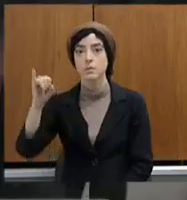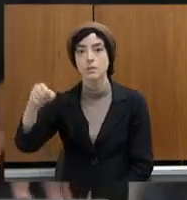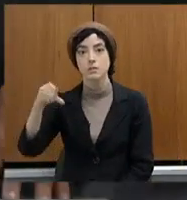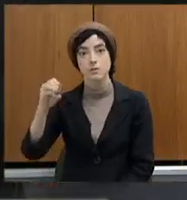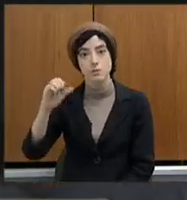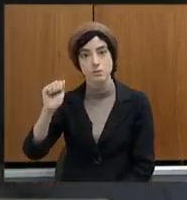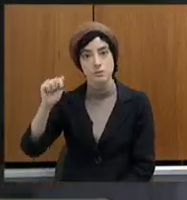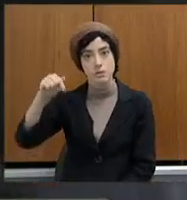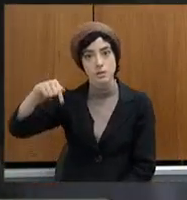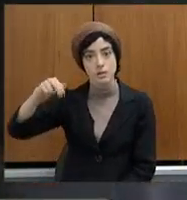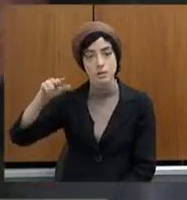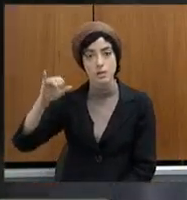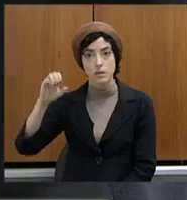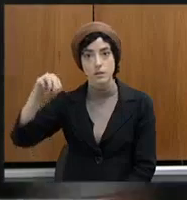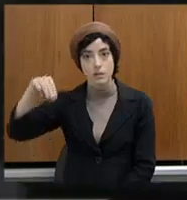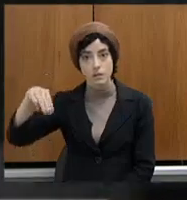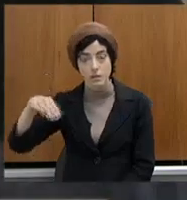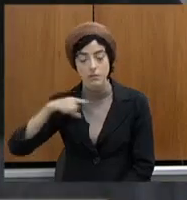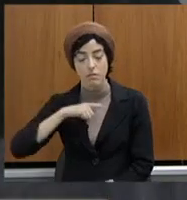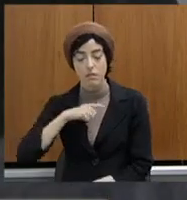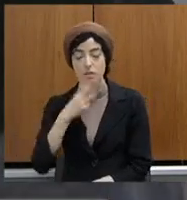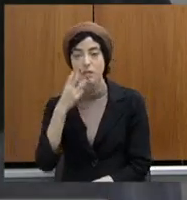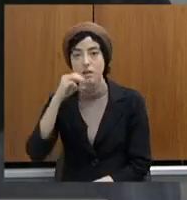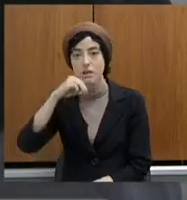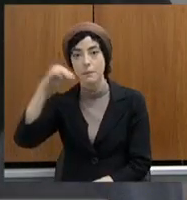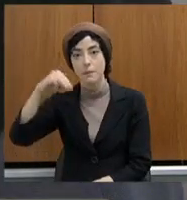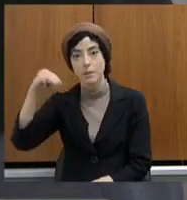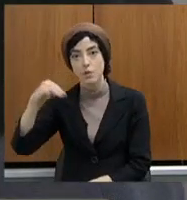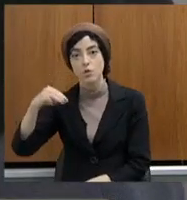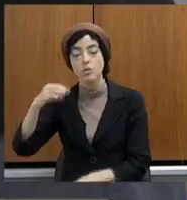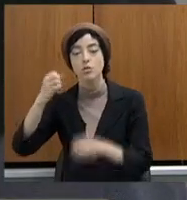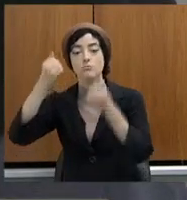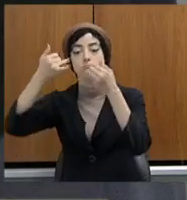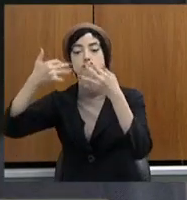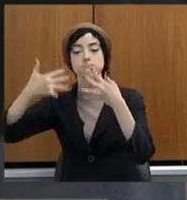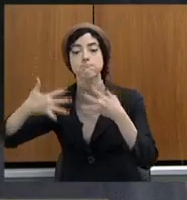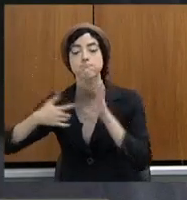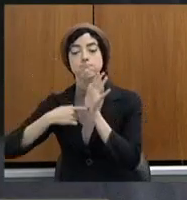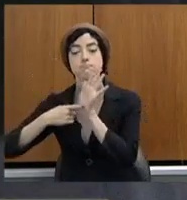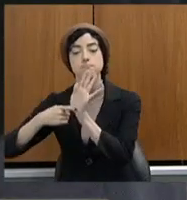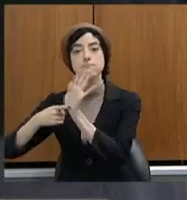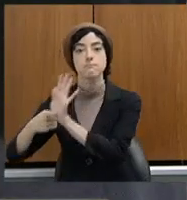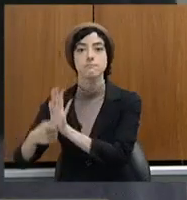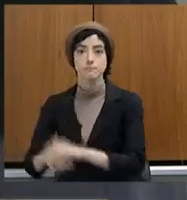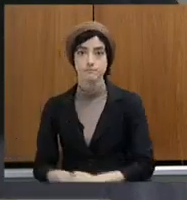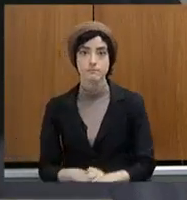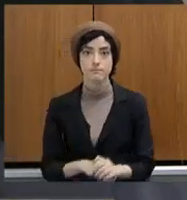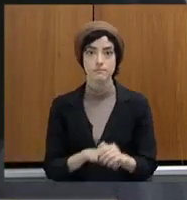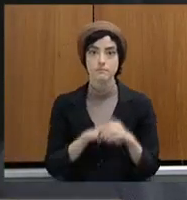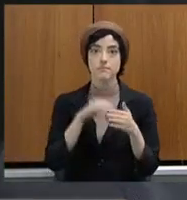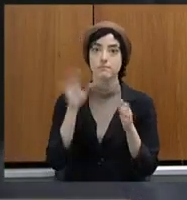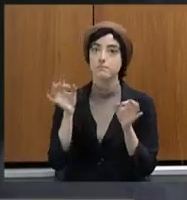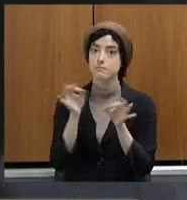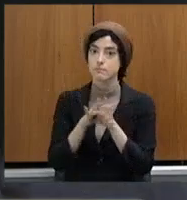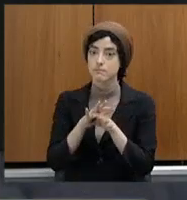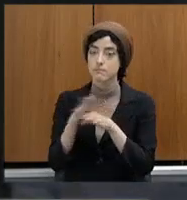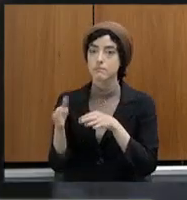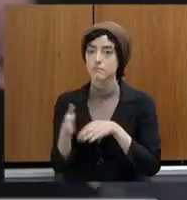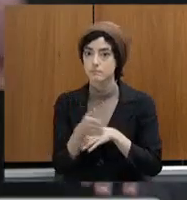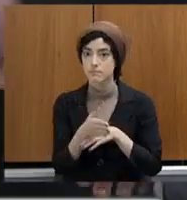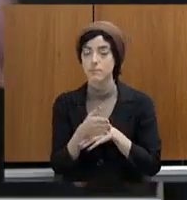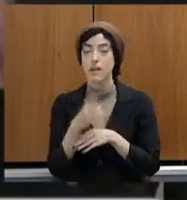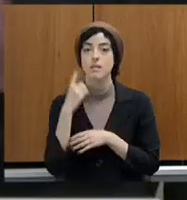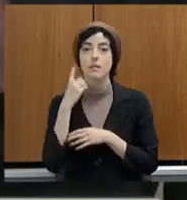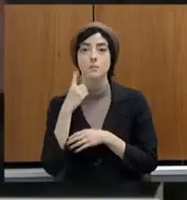disporá de até 30 minutos para sua exposição. Na sequência, será concedida a palavra aos deputados e as deputadas nos